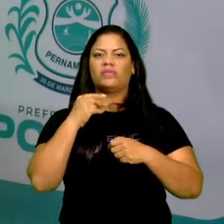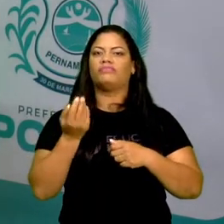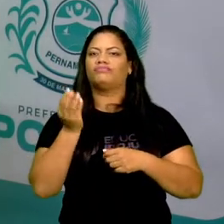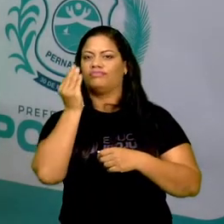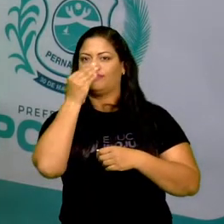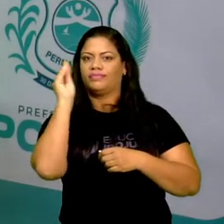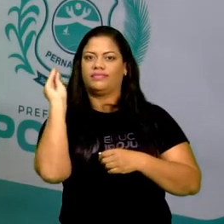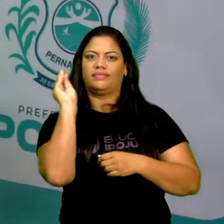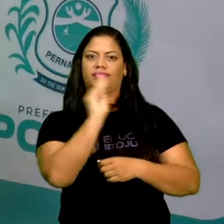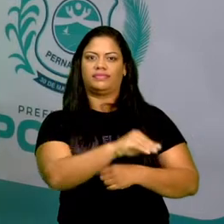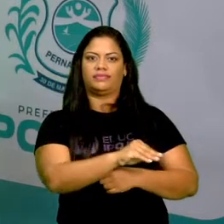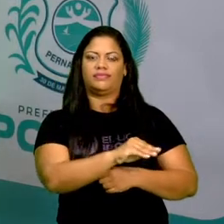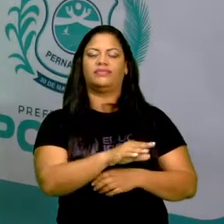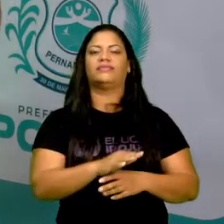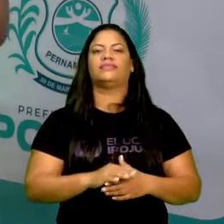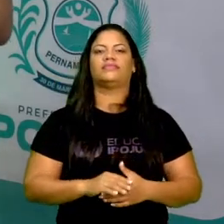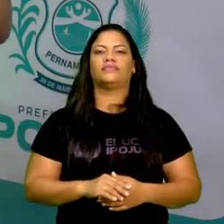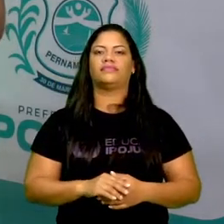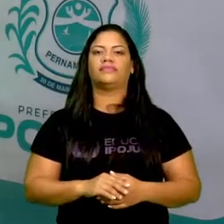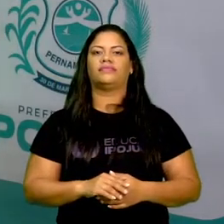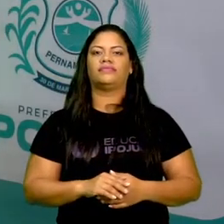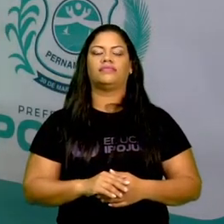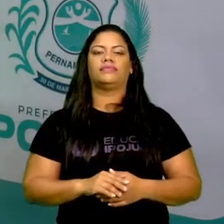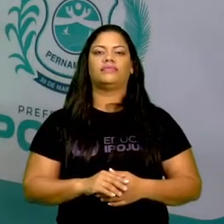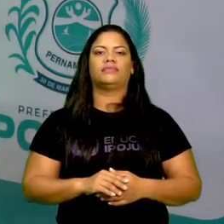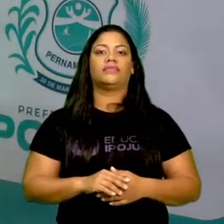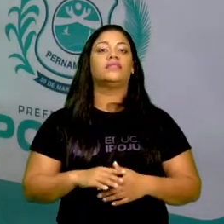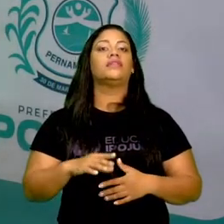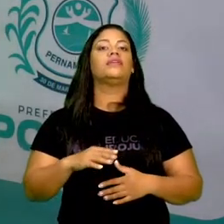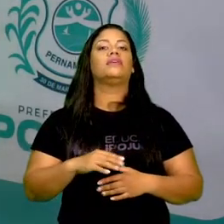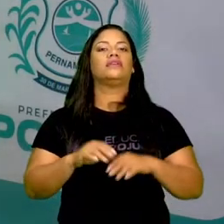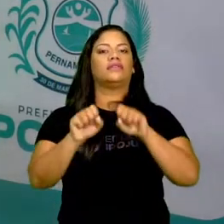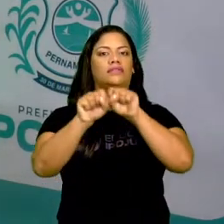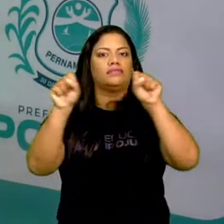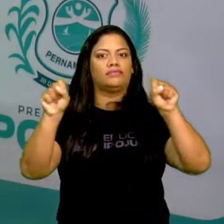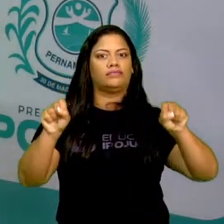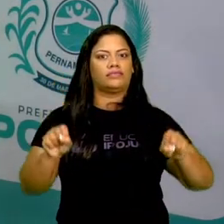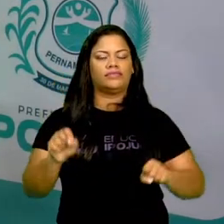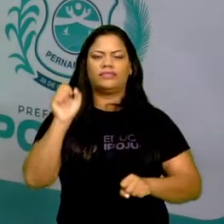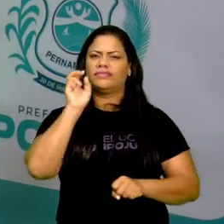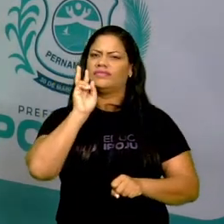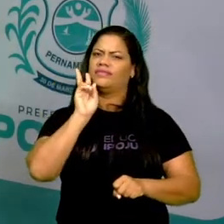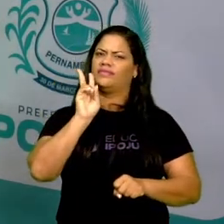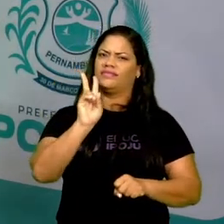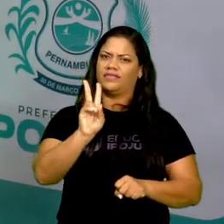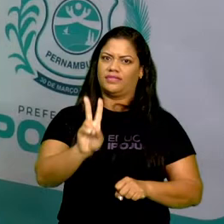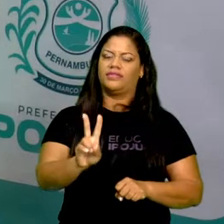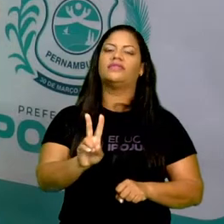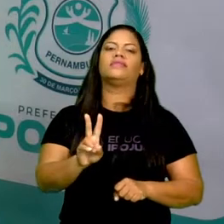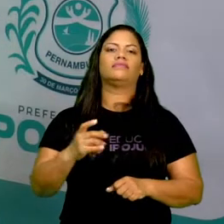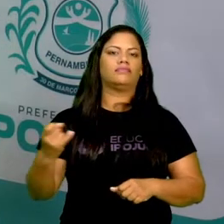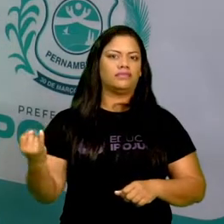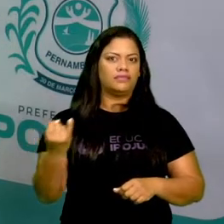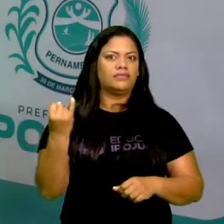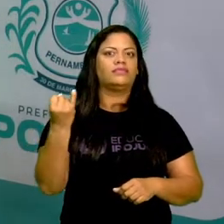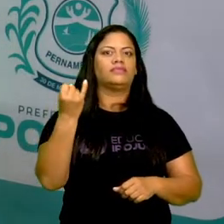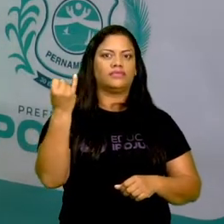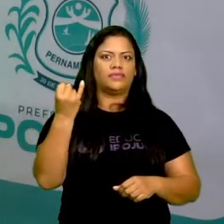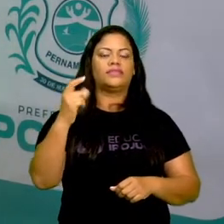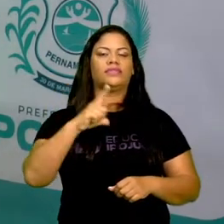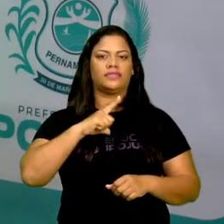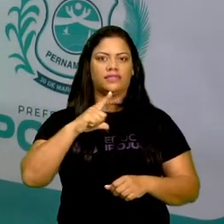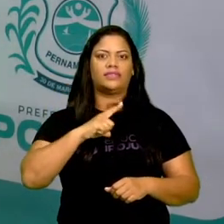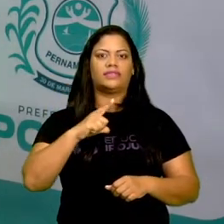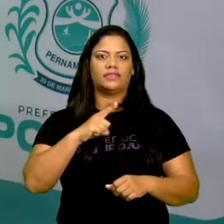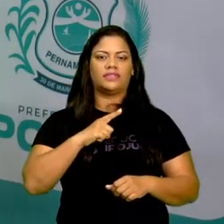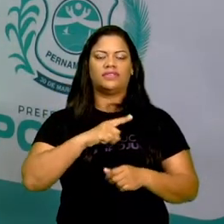ele não vai usar, ele vai ser eliminado. No sistema digestório, a gente vê que esse processamento, ele é garantido graças à